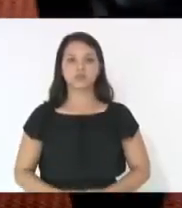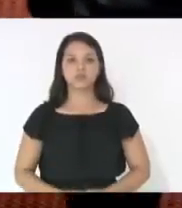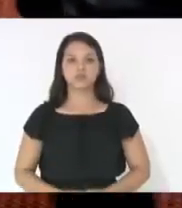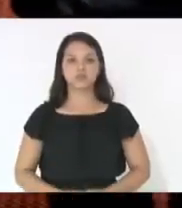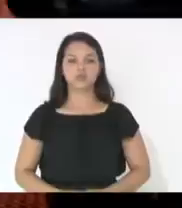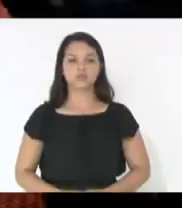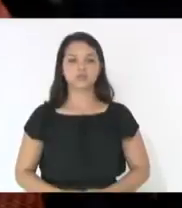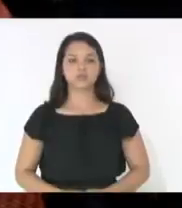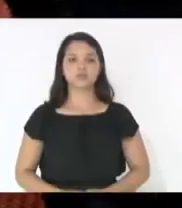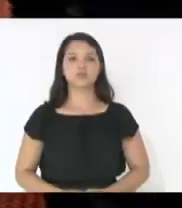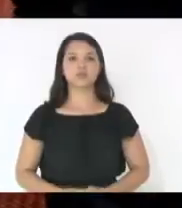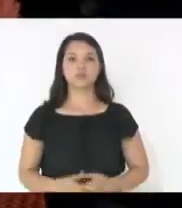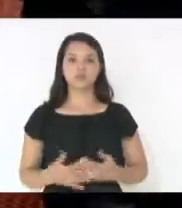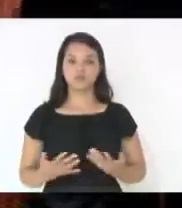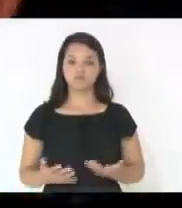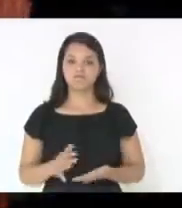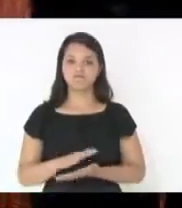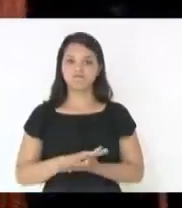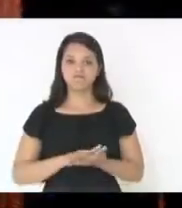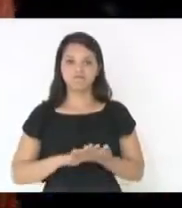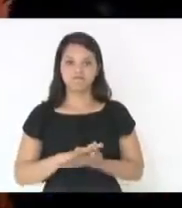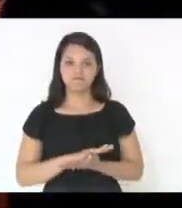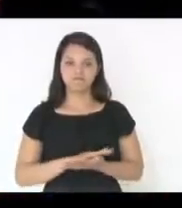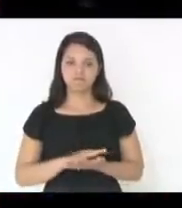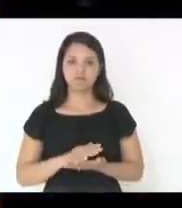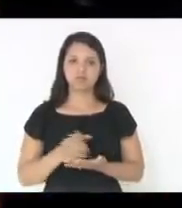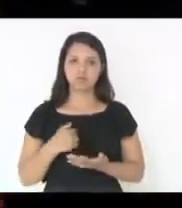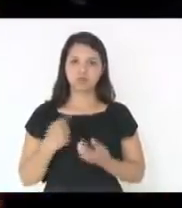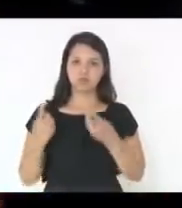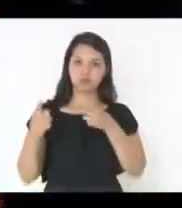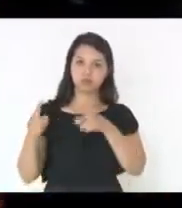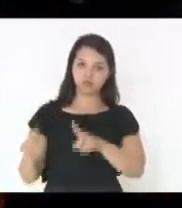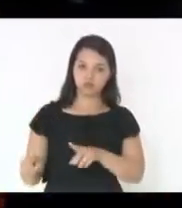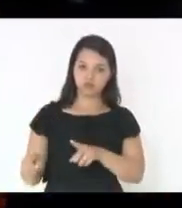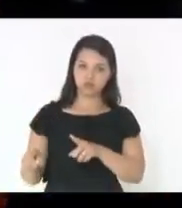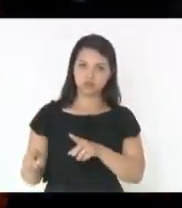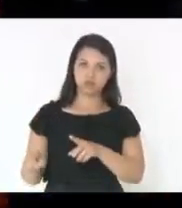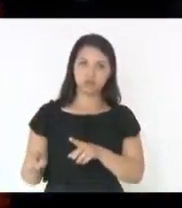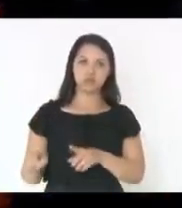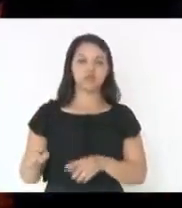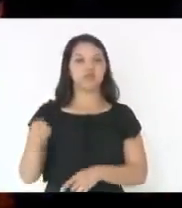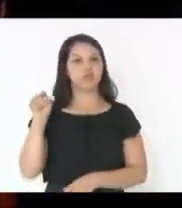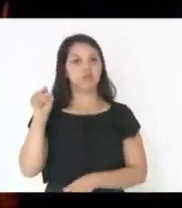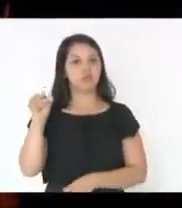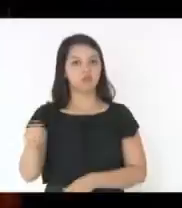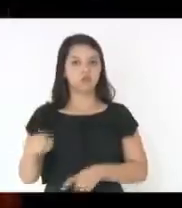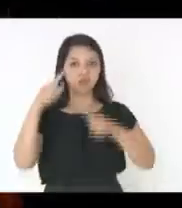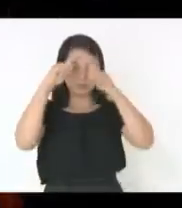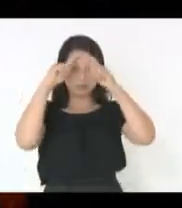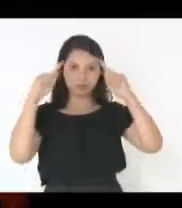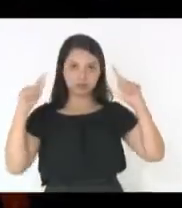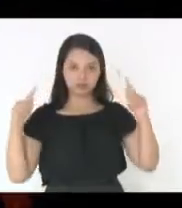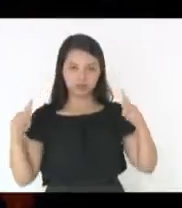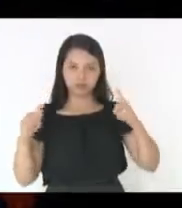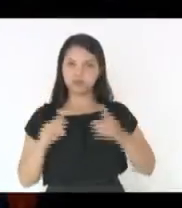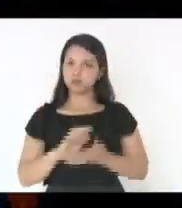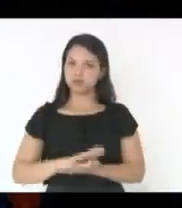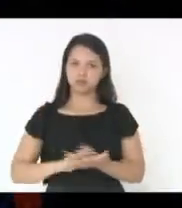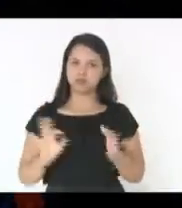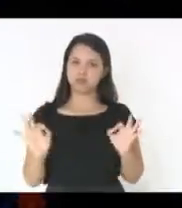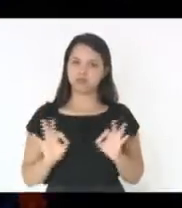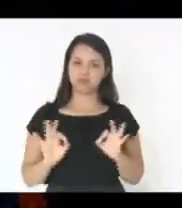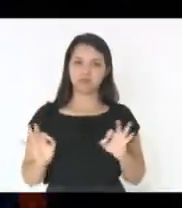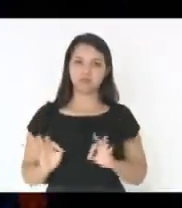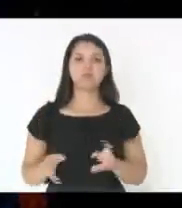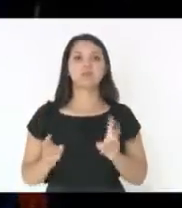absolutamente nada contra a iniciativa do deputado Neudir Sareta, que, aliás, segue a